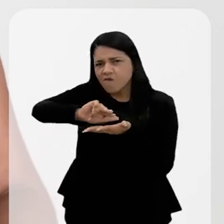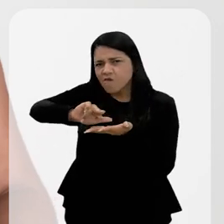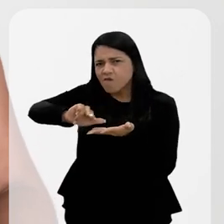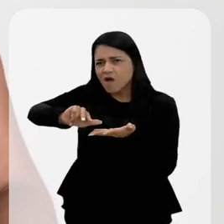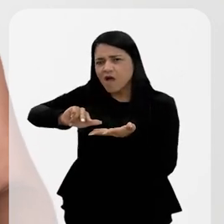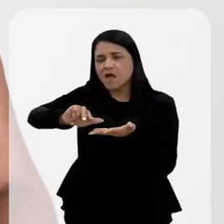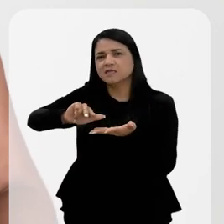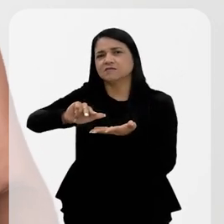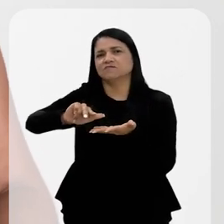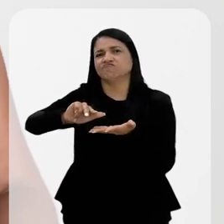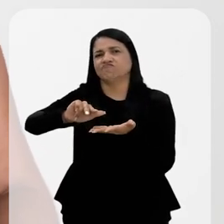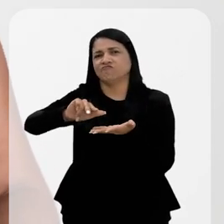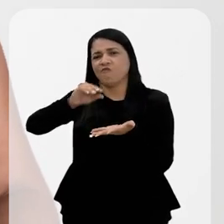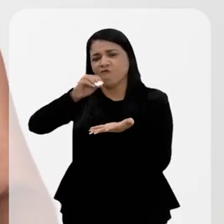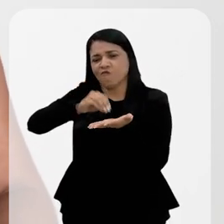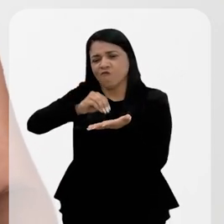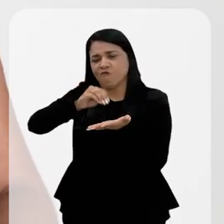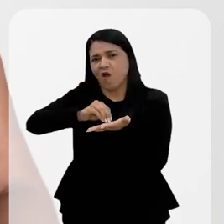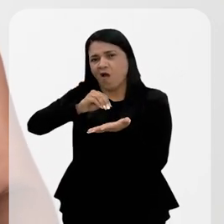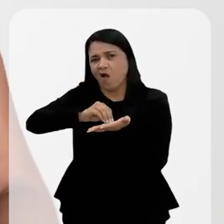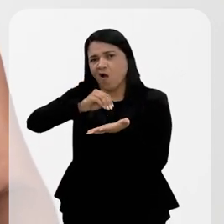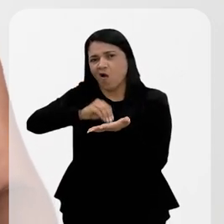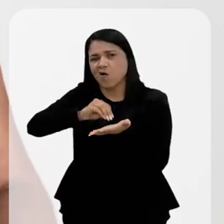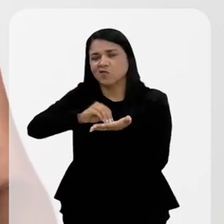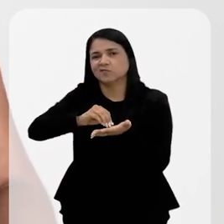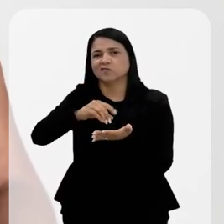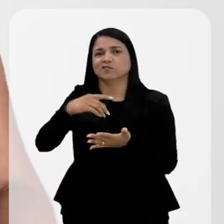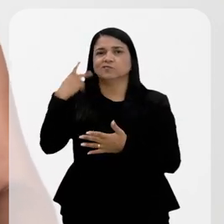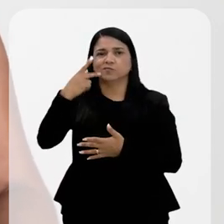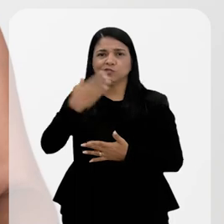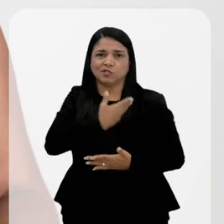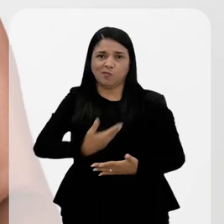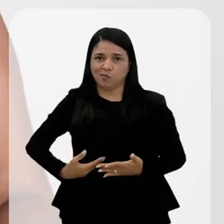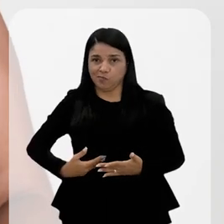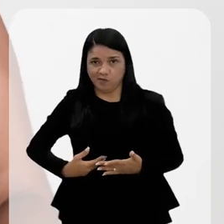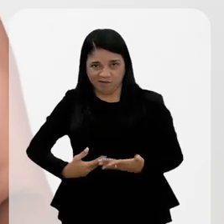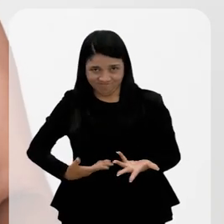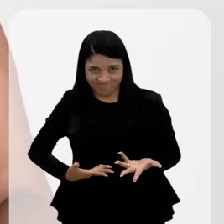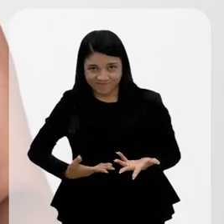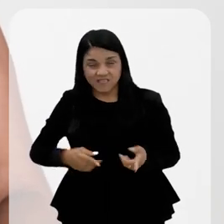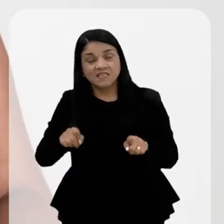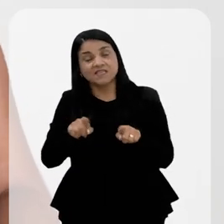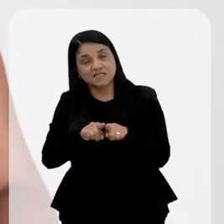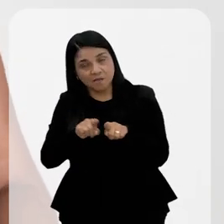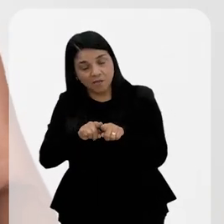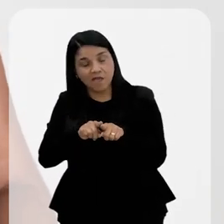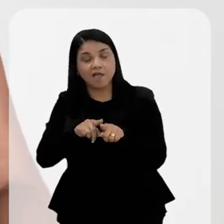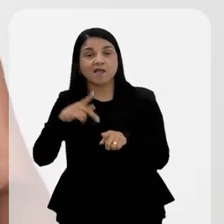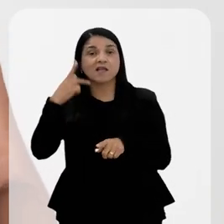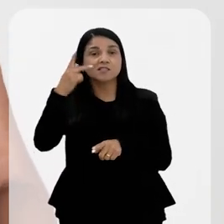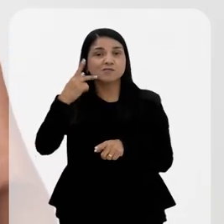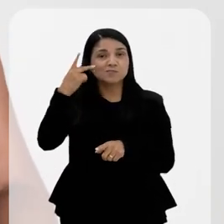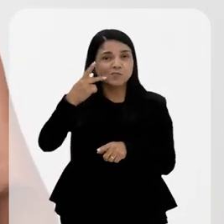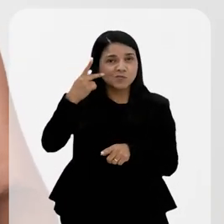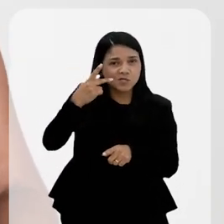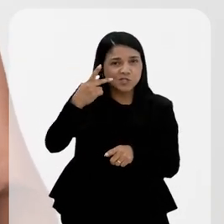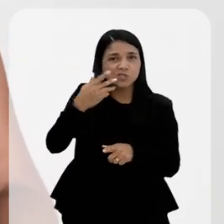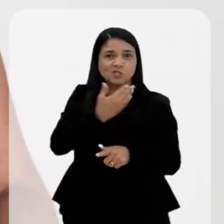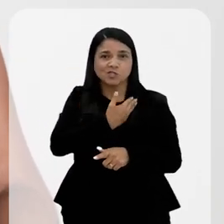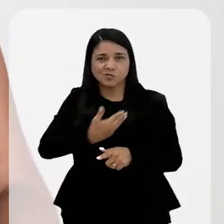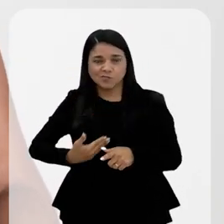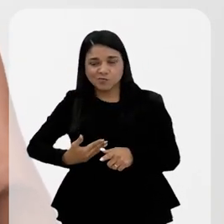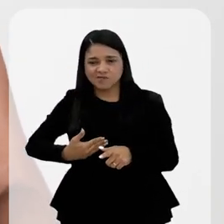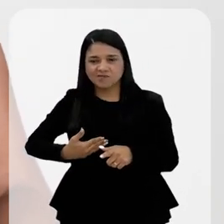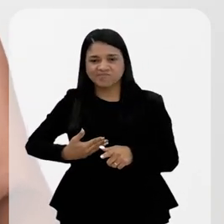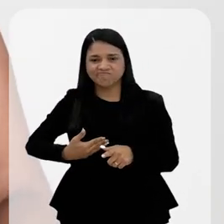série de insuficiências da política pública quando elas não são inexistentes e também essas políticas públicas são tratadas